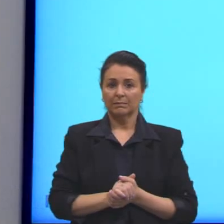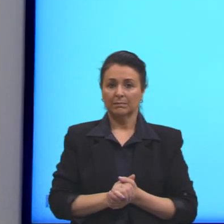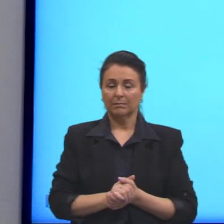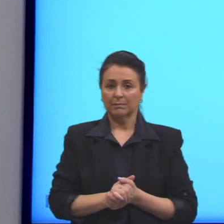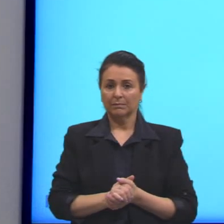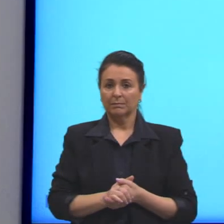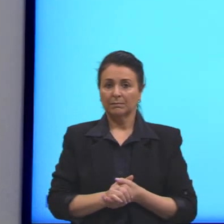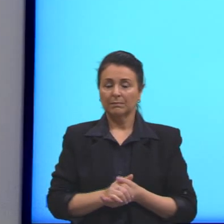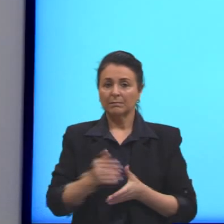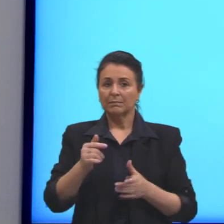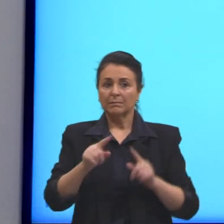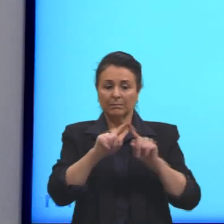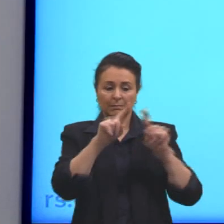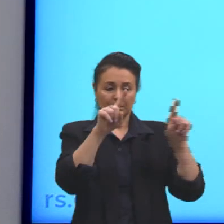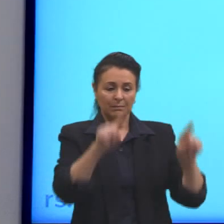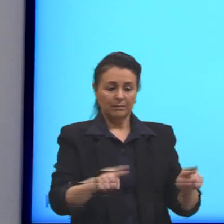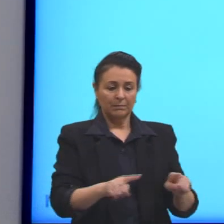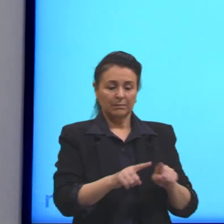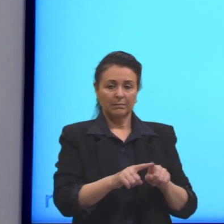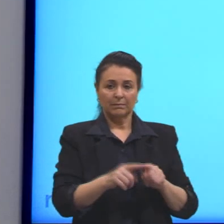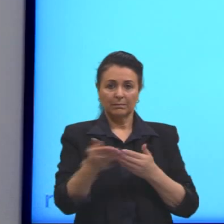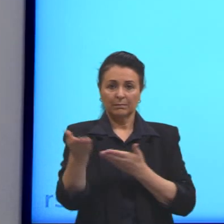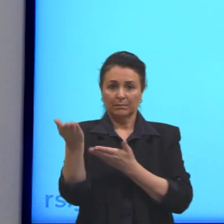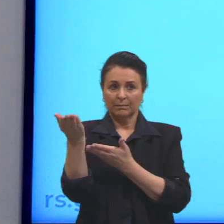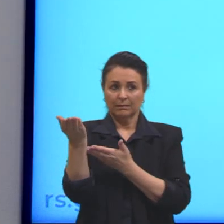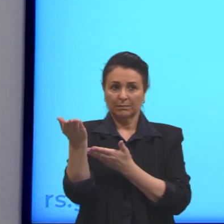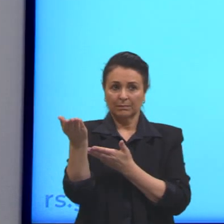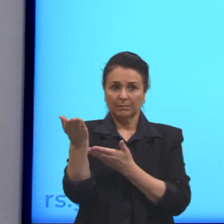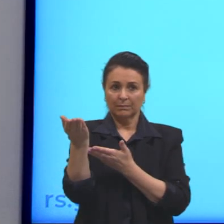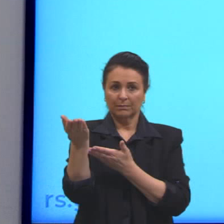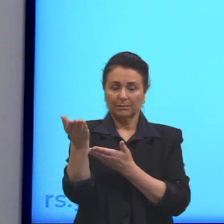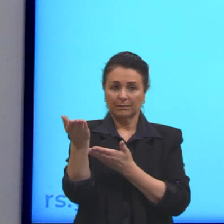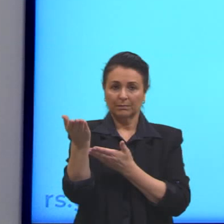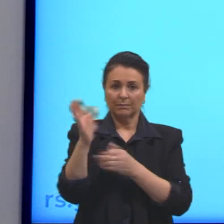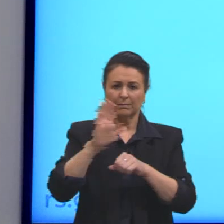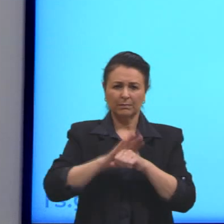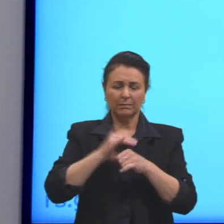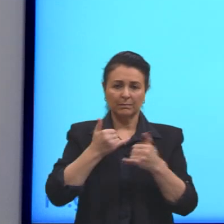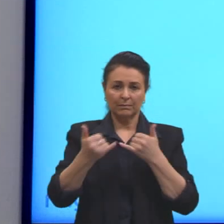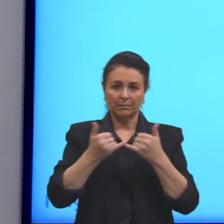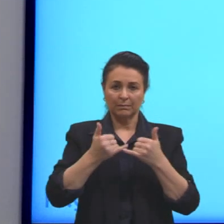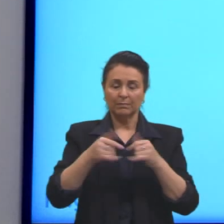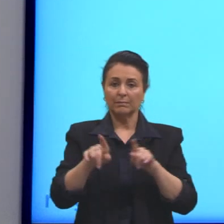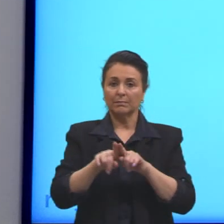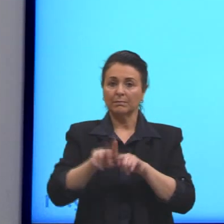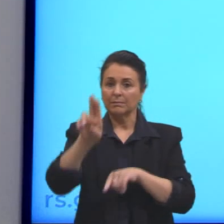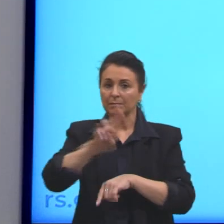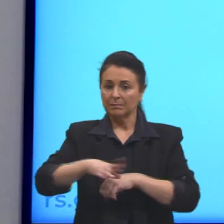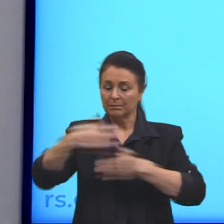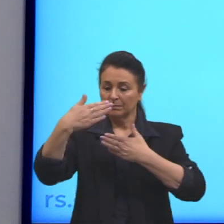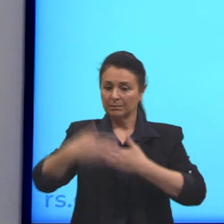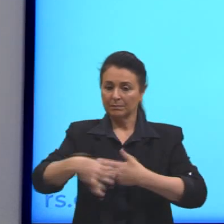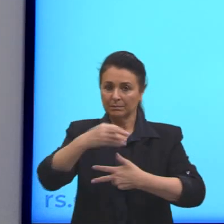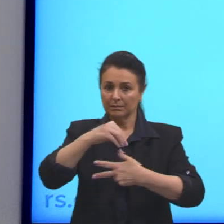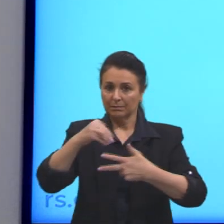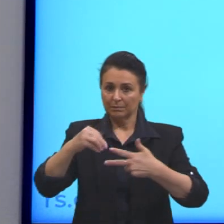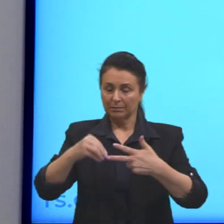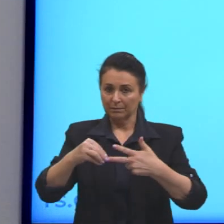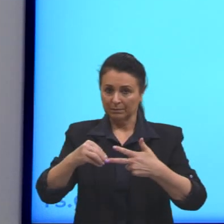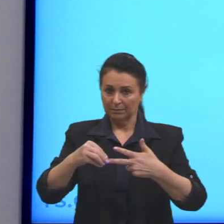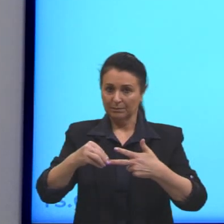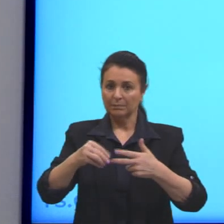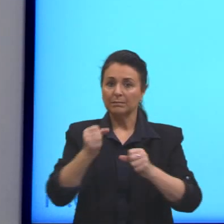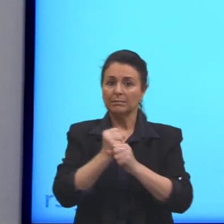Aqui, então, eu trago para vocês mais um exemplo de uma prova do Enem de 2020, a questão número 2.